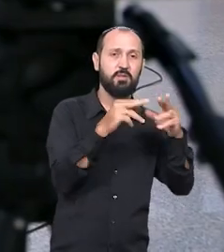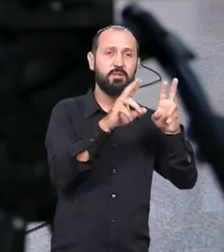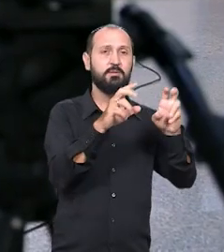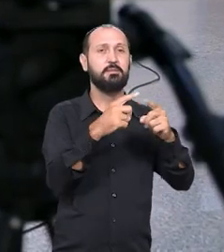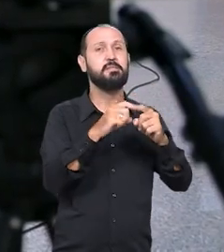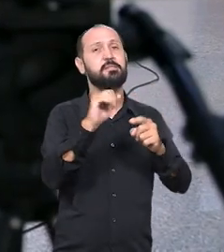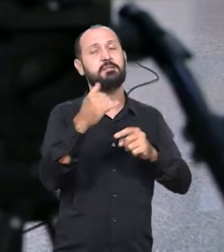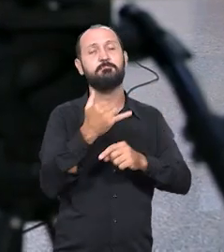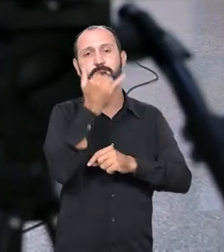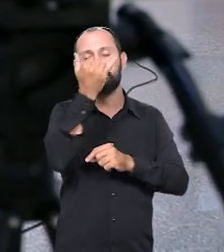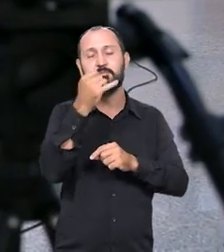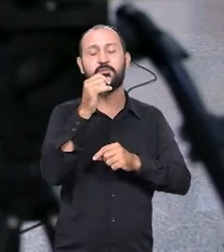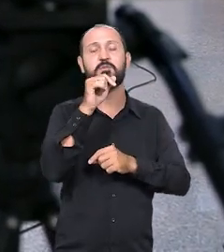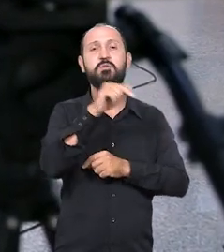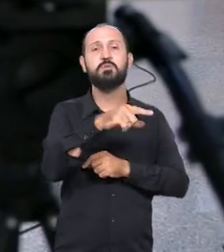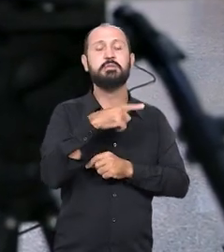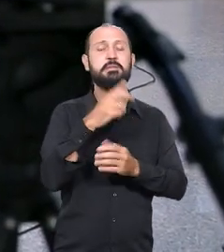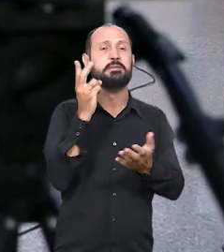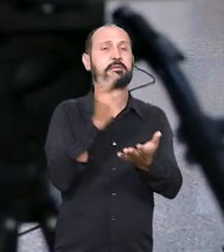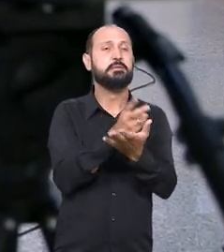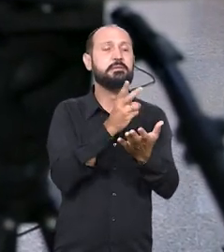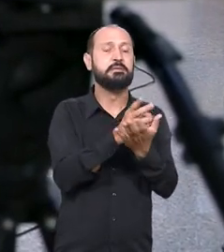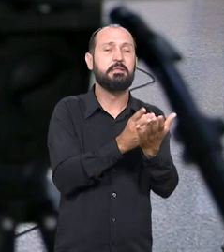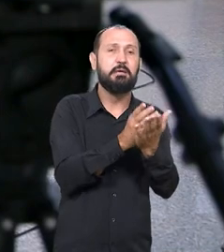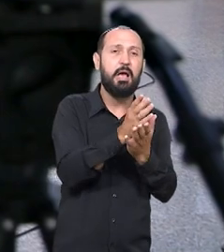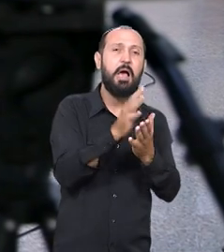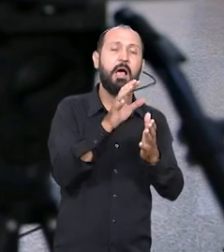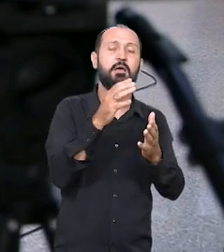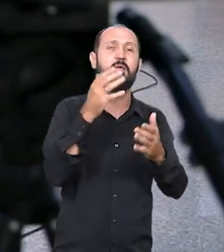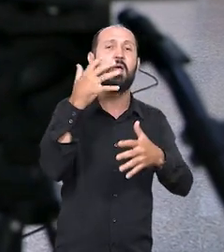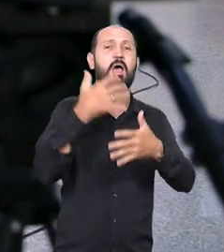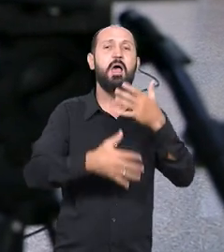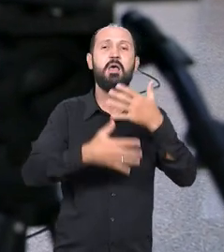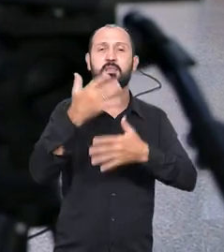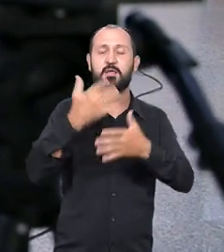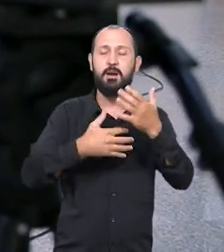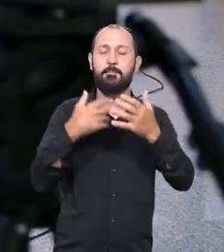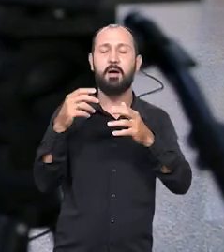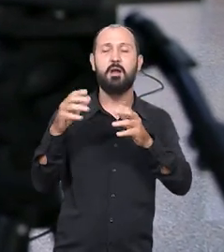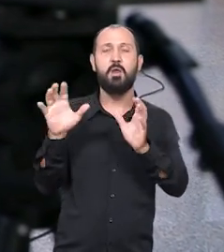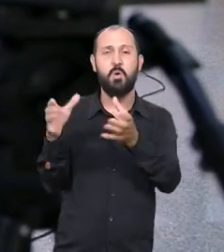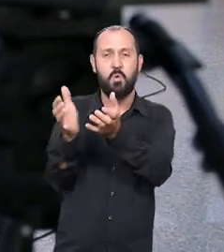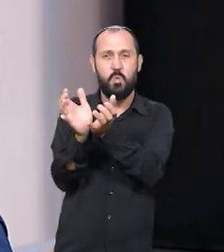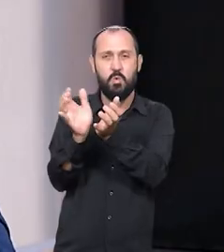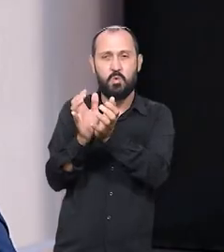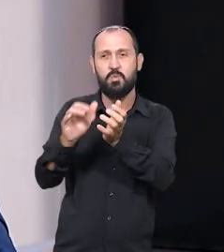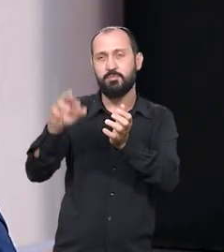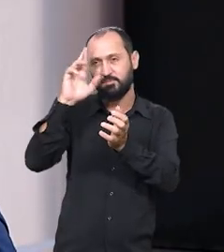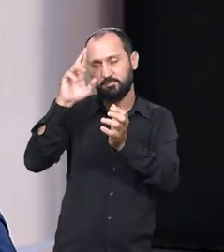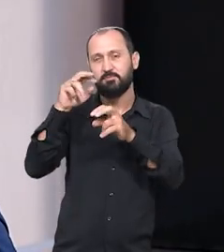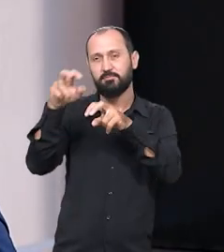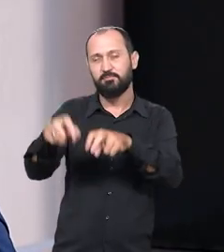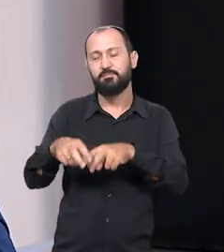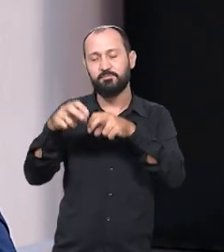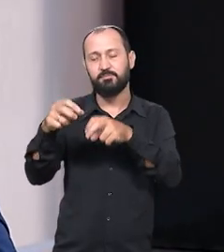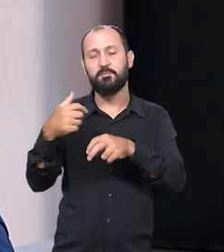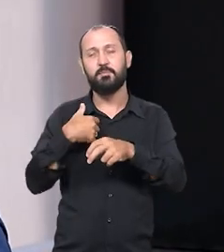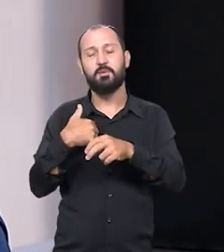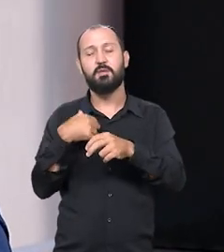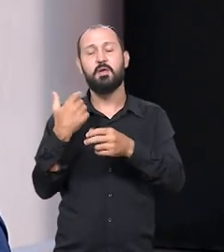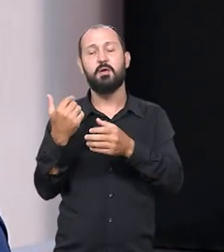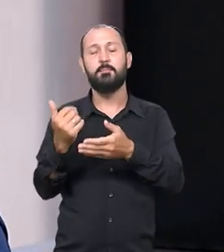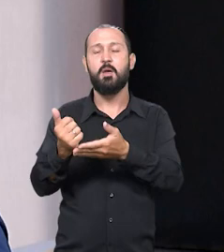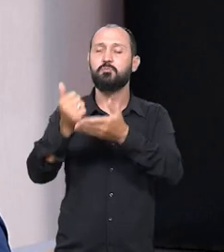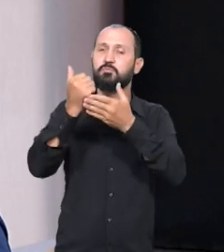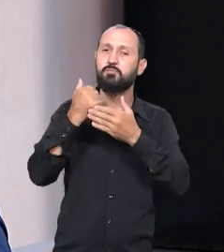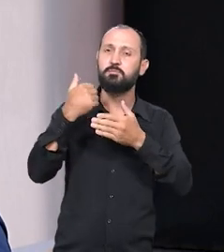infelizmente eles acabam tendenciando e acabam muitas vezes atrapalhando o produtor rural no Mato Grosso do Sul, que é uma das bandeiras que me elegeram,